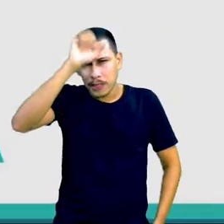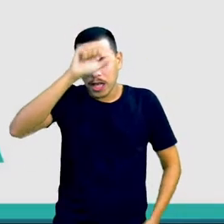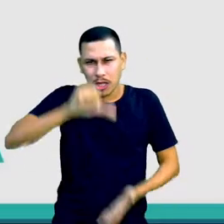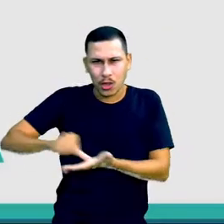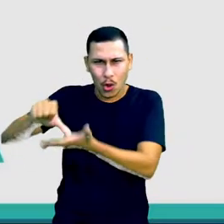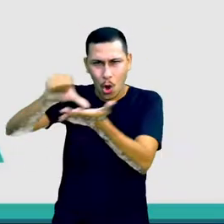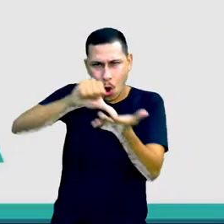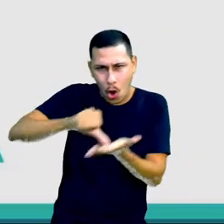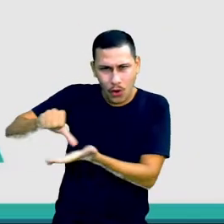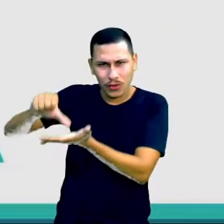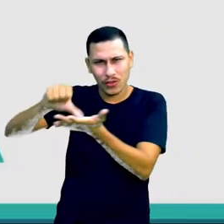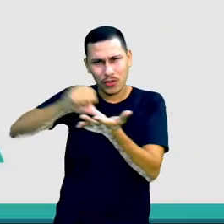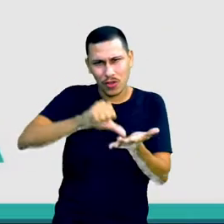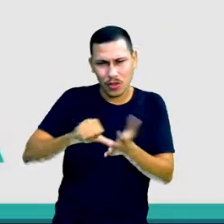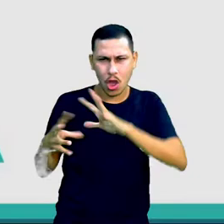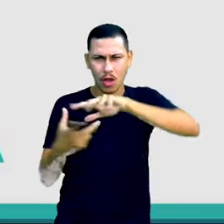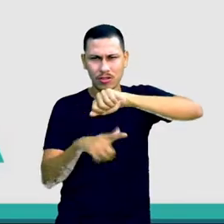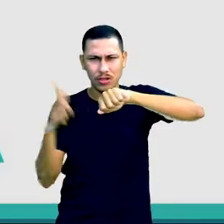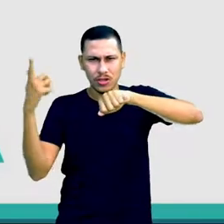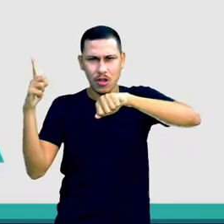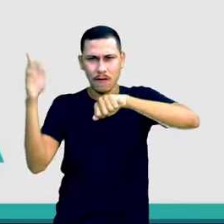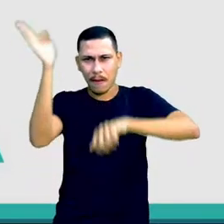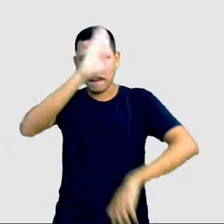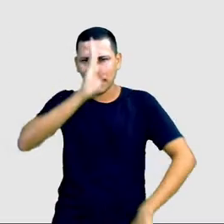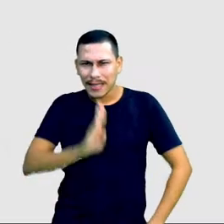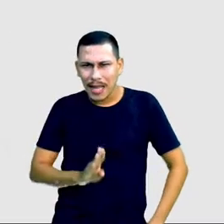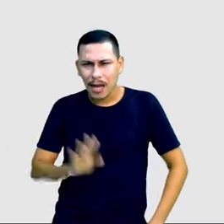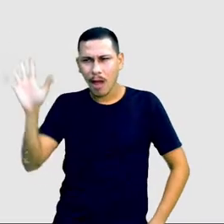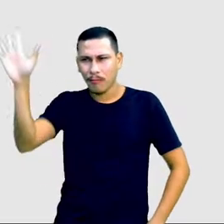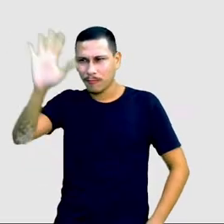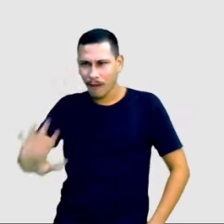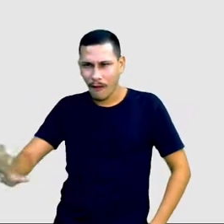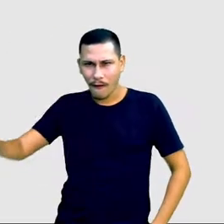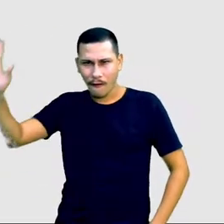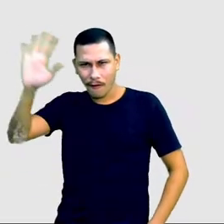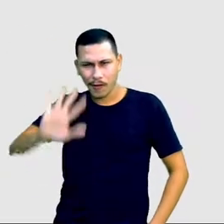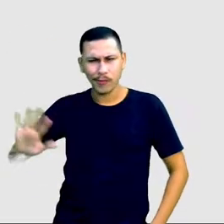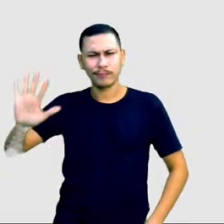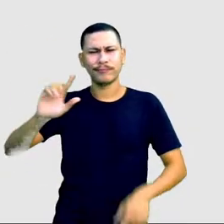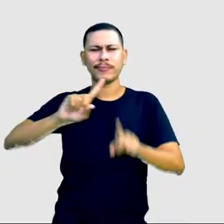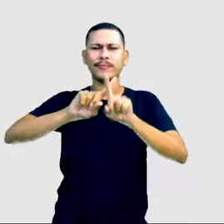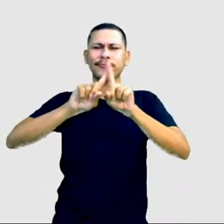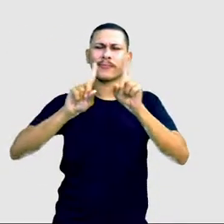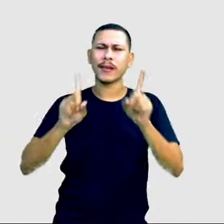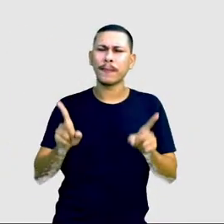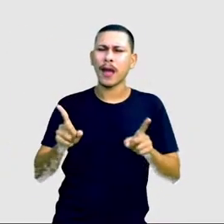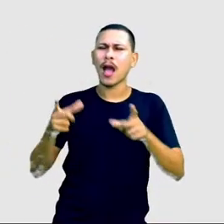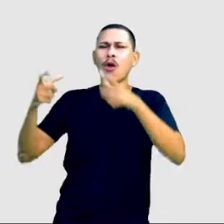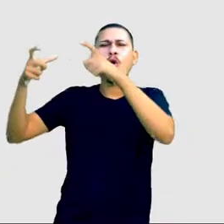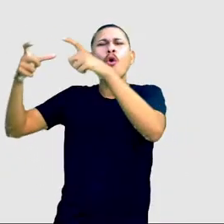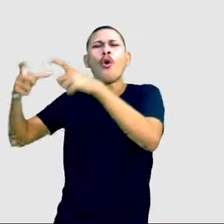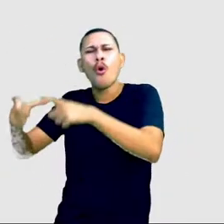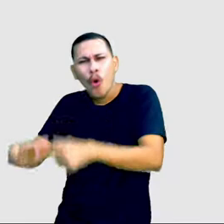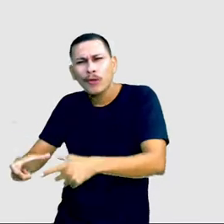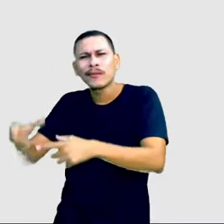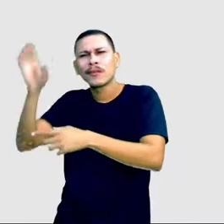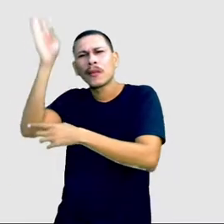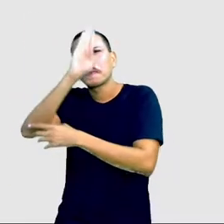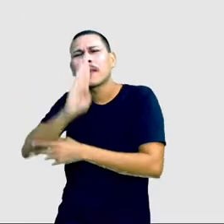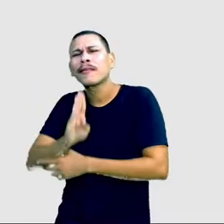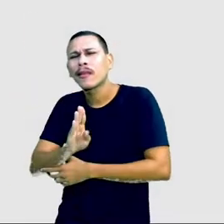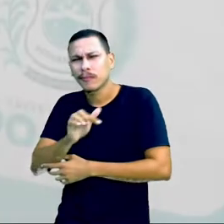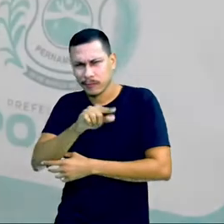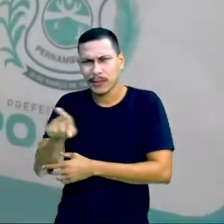geográfica brasileira e suas paisagens. Mas, afinal de contas, onde está localizado o Brasil?